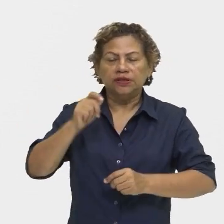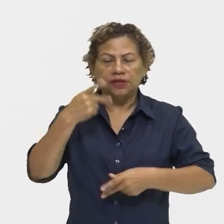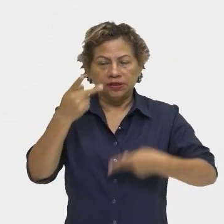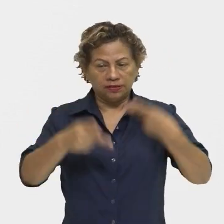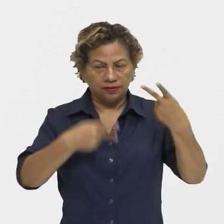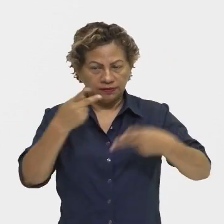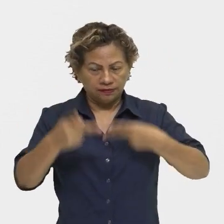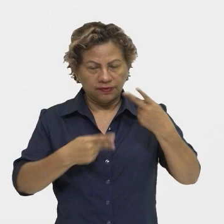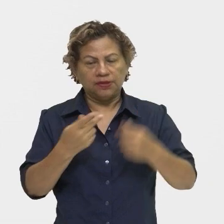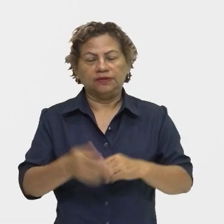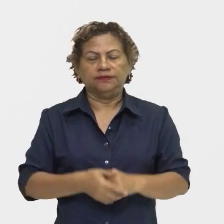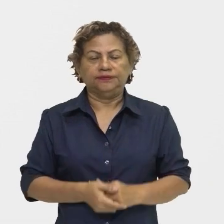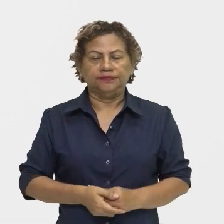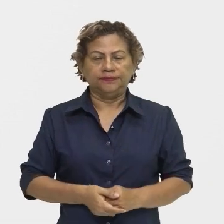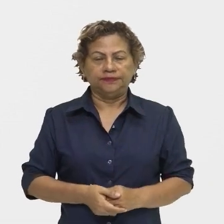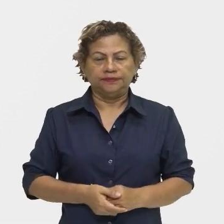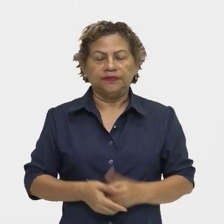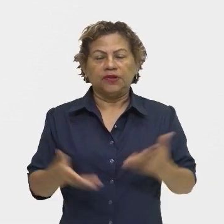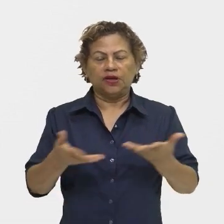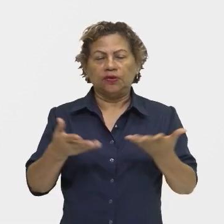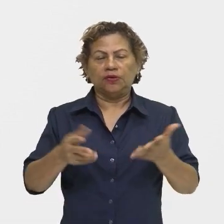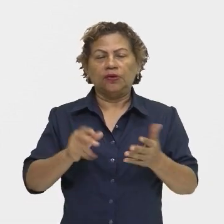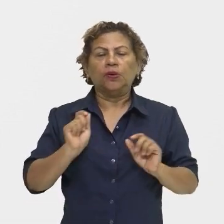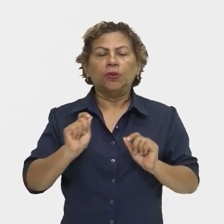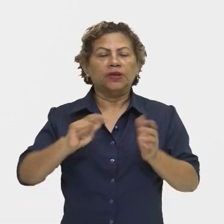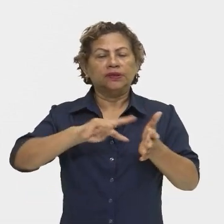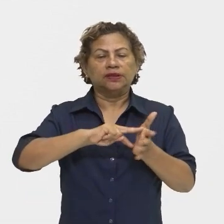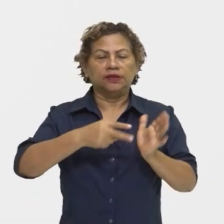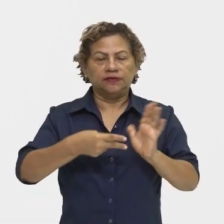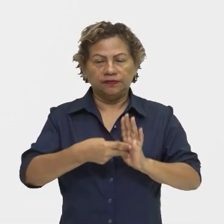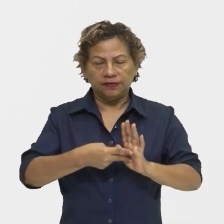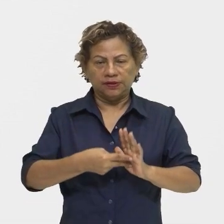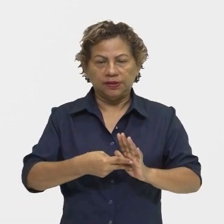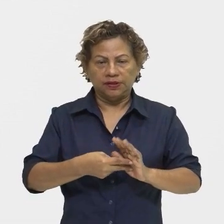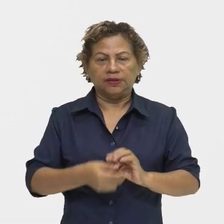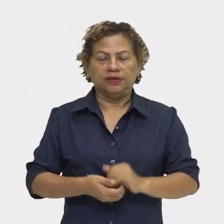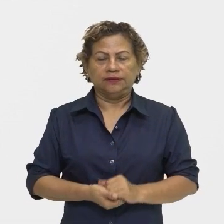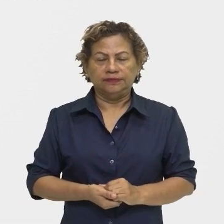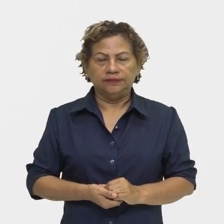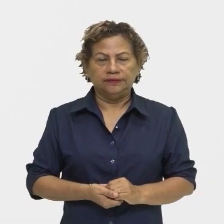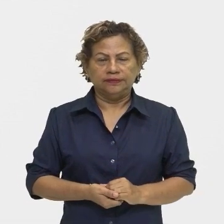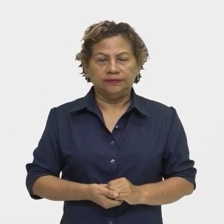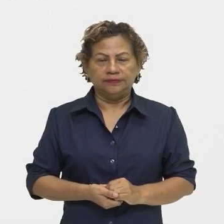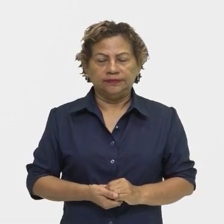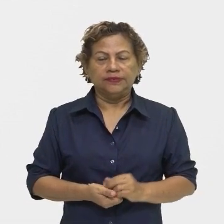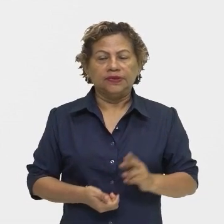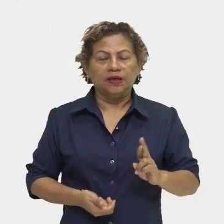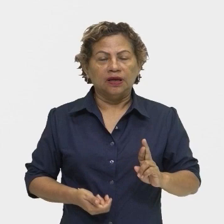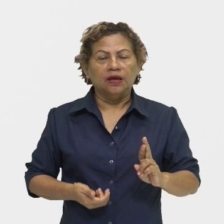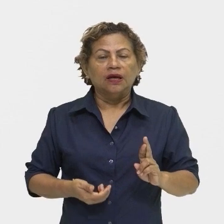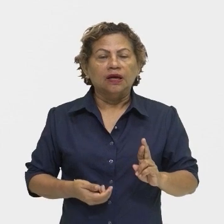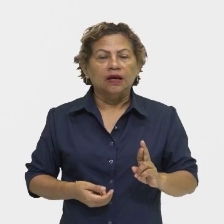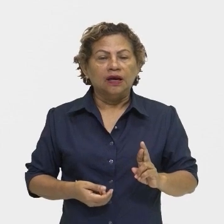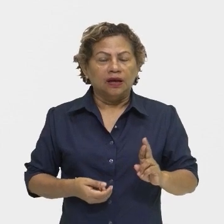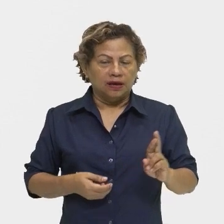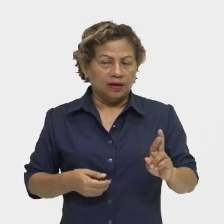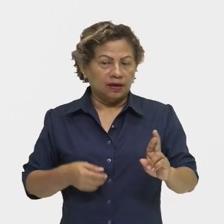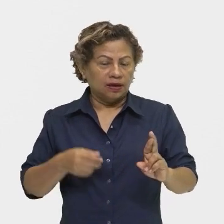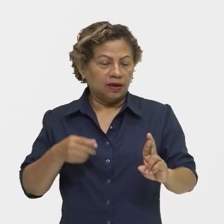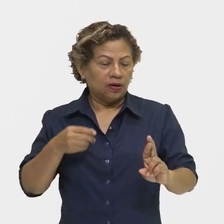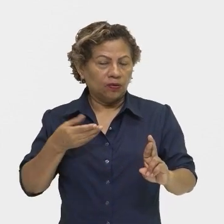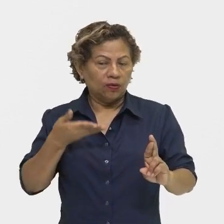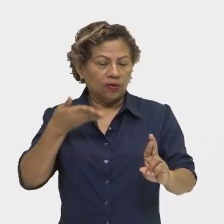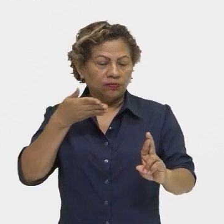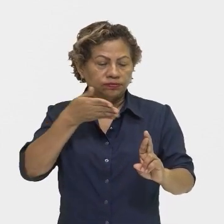os conceitos do que significa a função referencial. E no caso aí, o referente ou o contexto, o contexto também é importante, né?